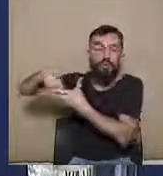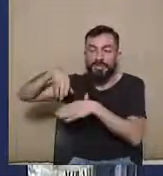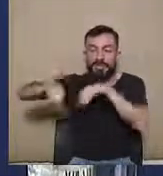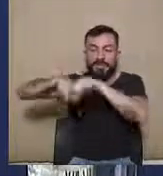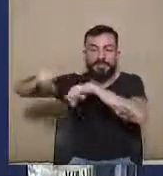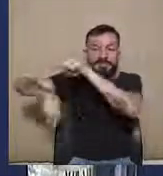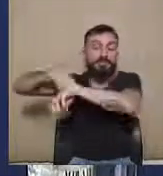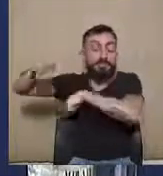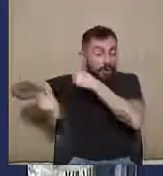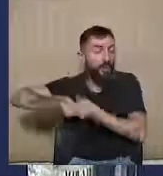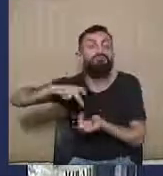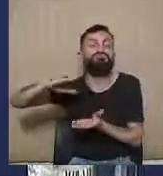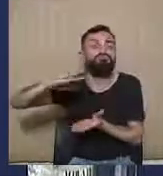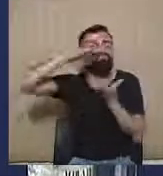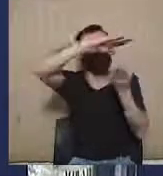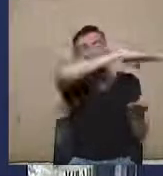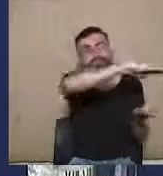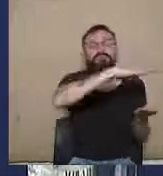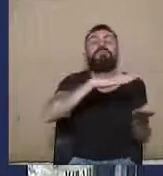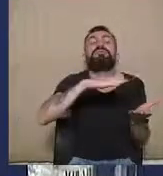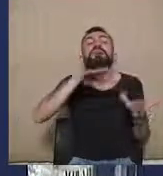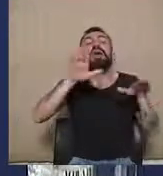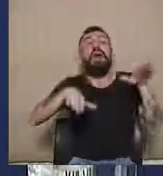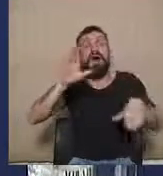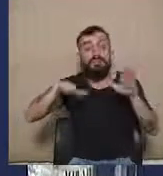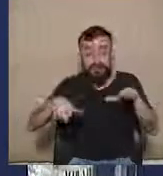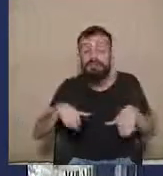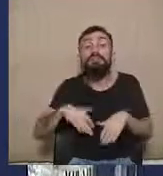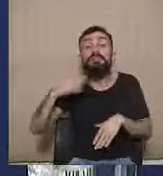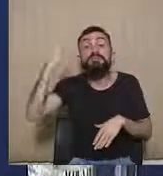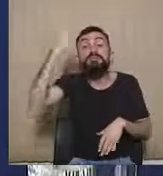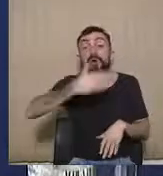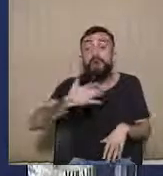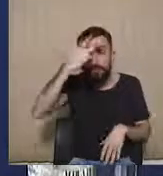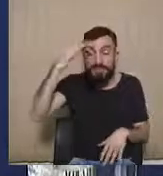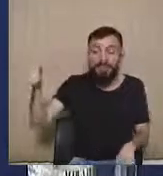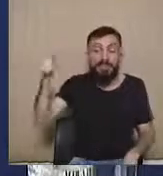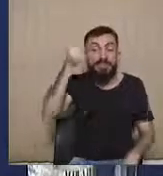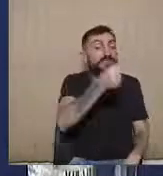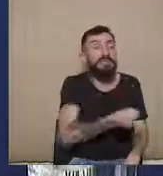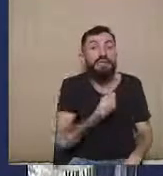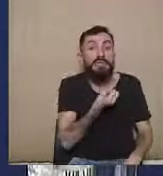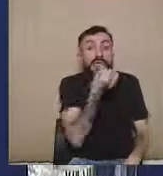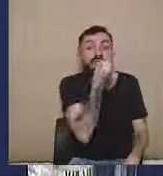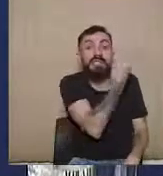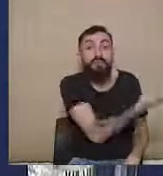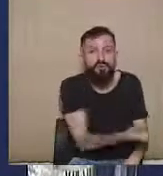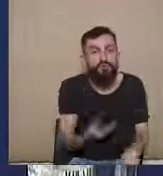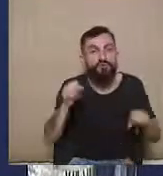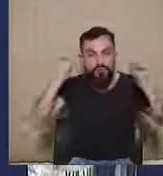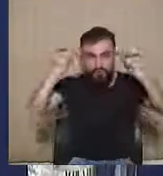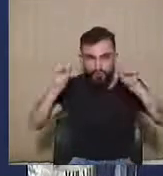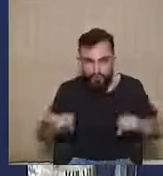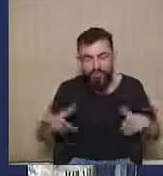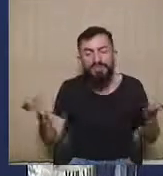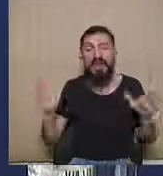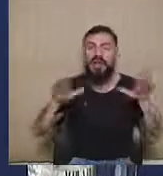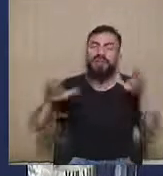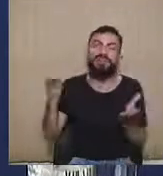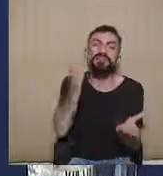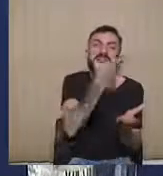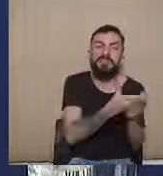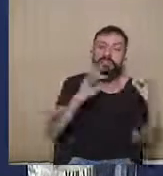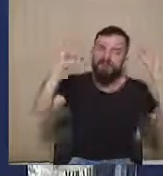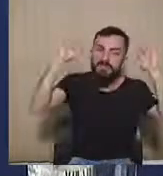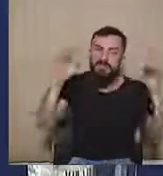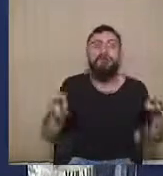inicial, e nos casos em que vai caber a produção de prova testemunhal, como acontece nas representações especiais e também na ação de